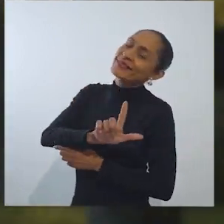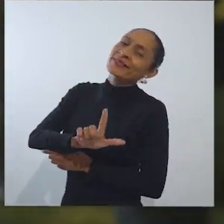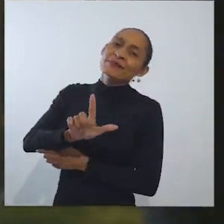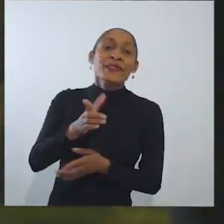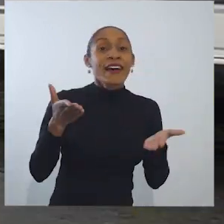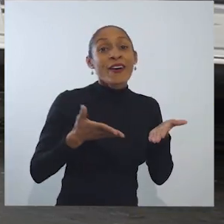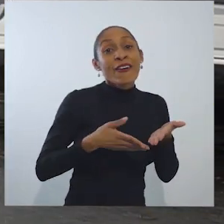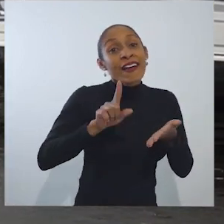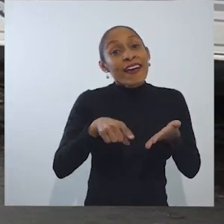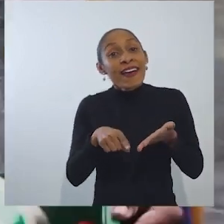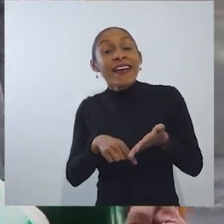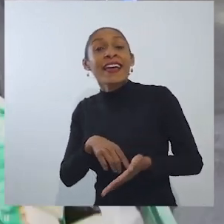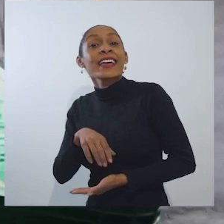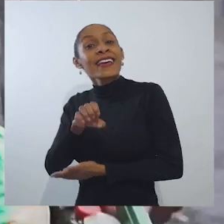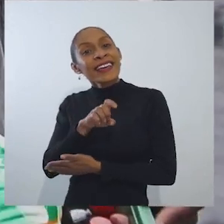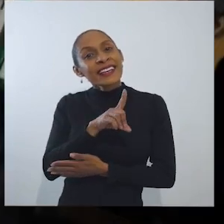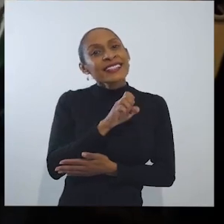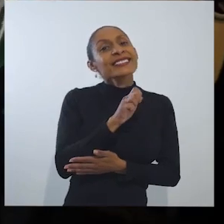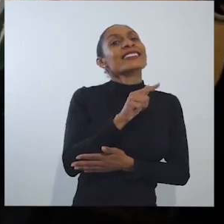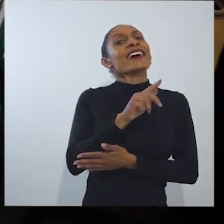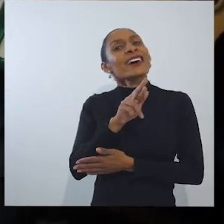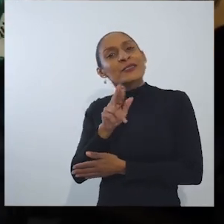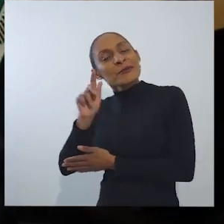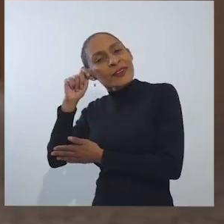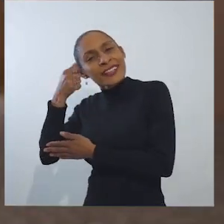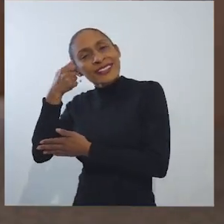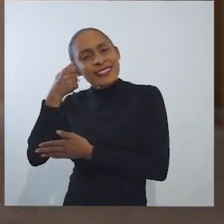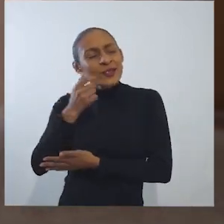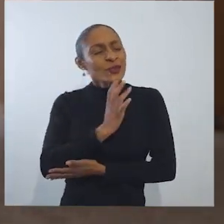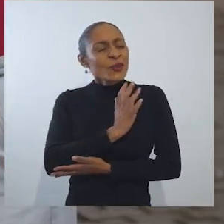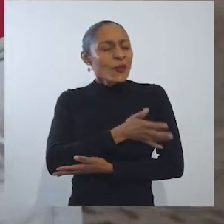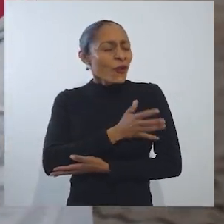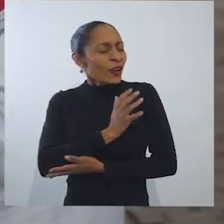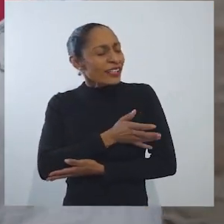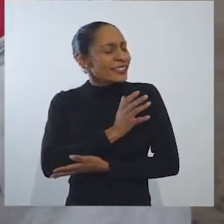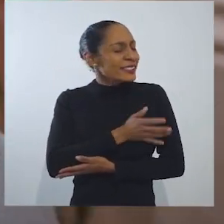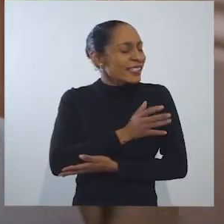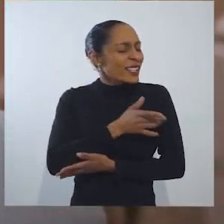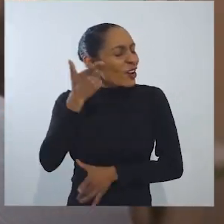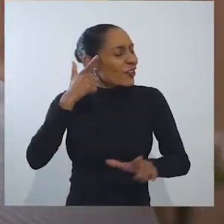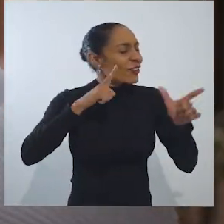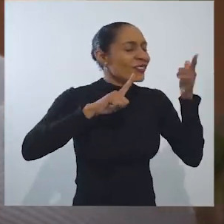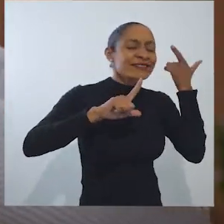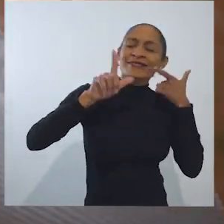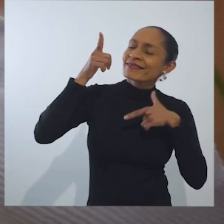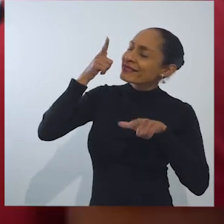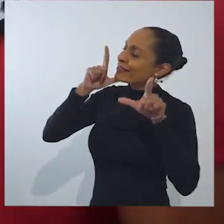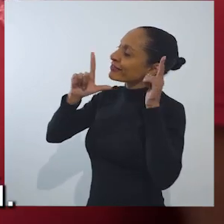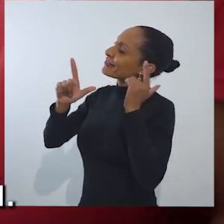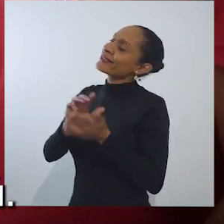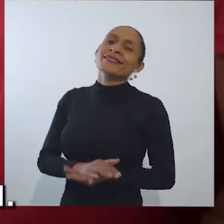Agora é, é, é Edega Preto Coração o grande vencedor